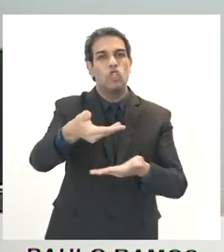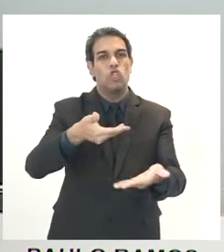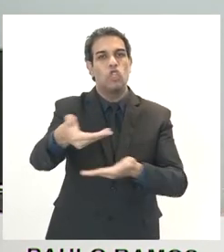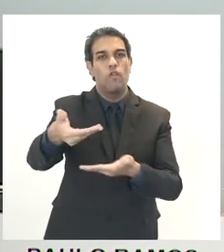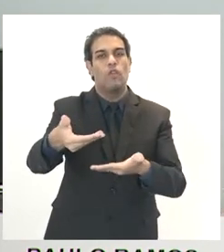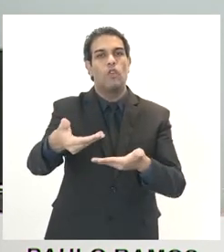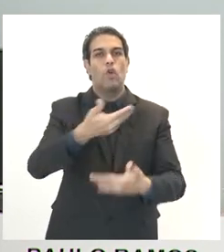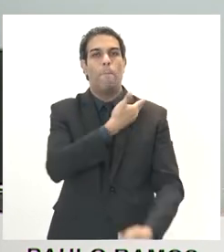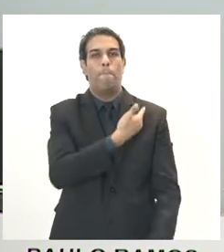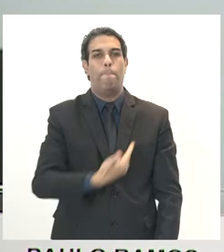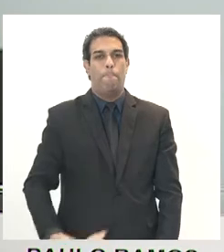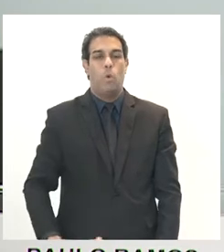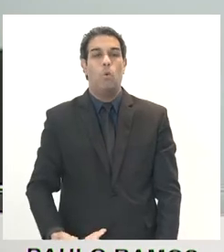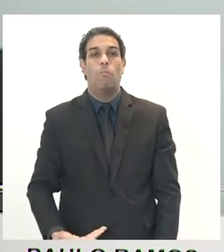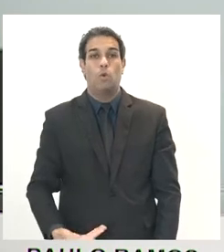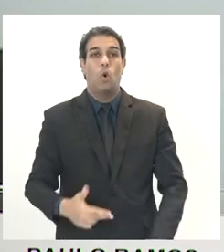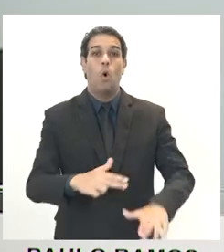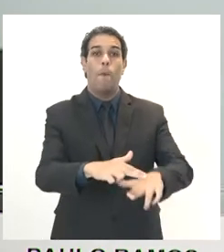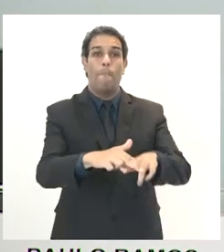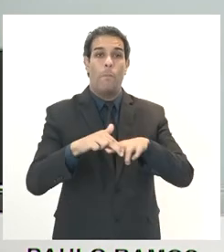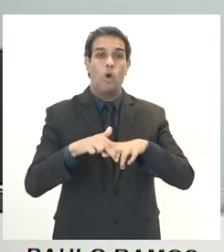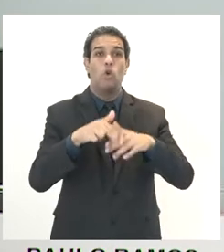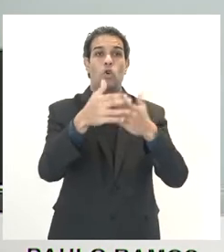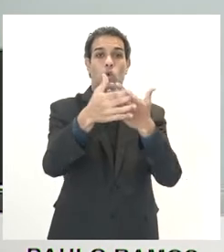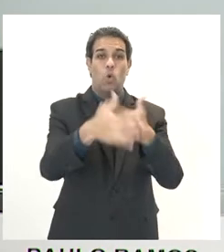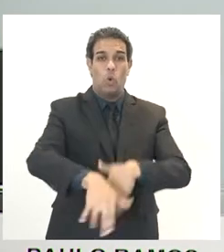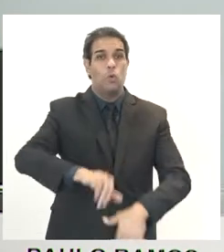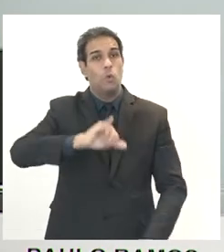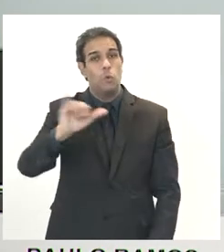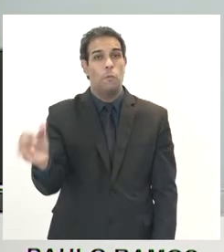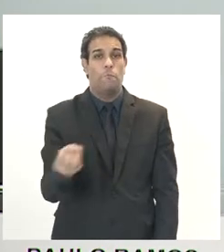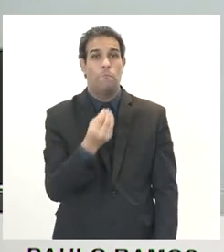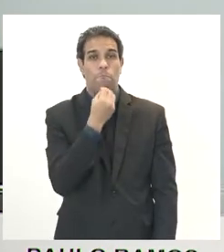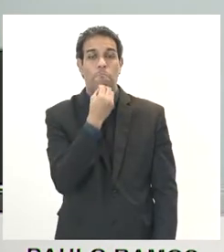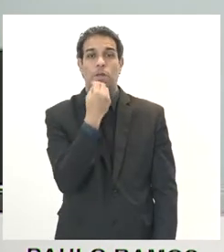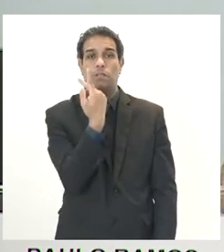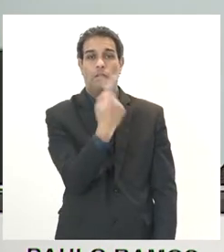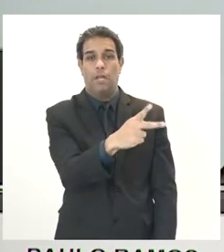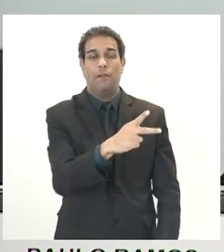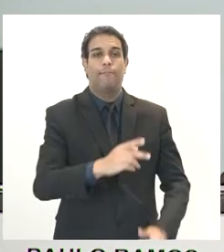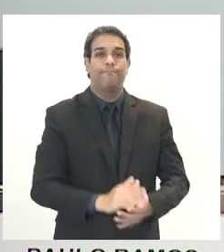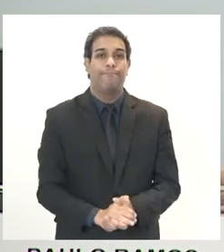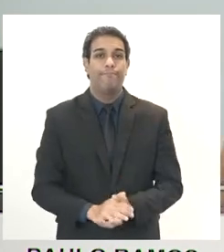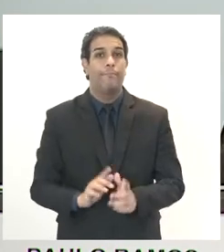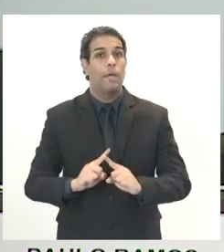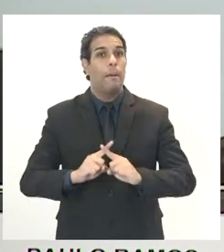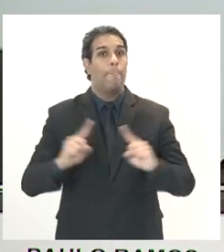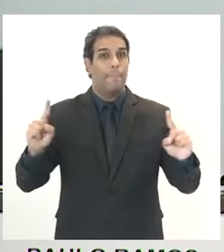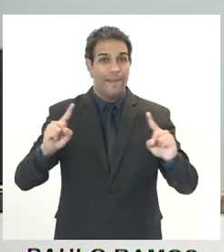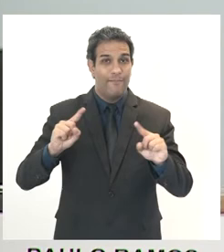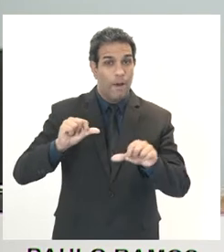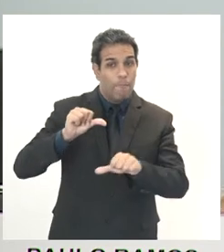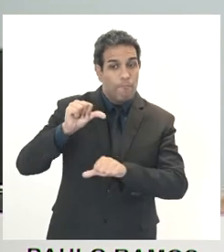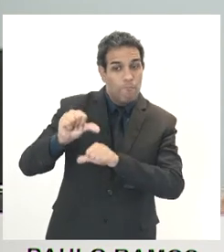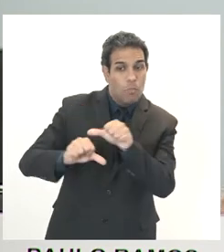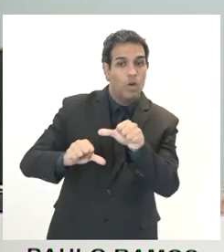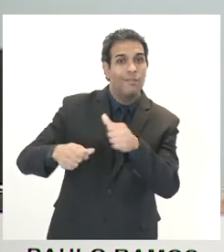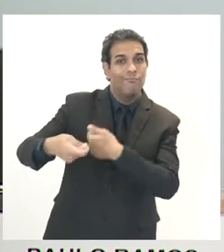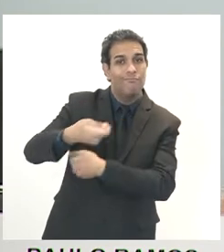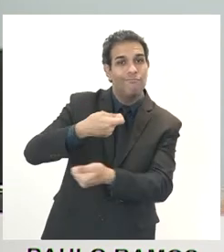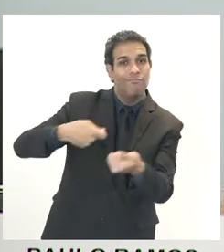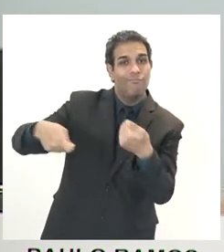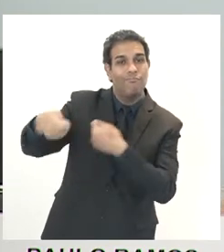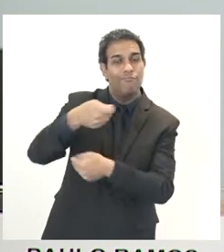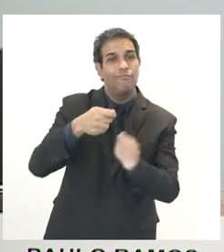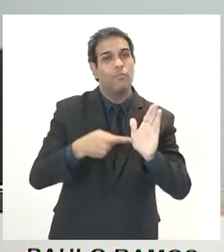público que oportuniza isto. A reforma administrativa apresentada